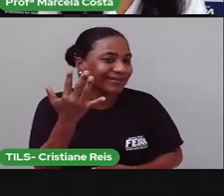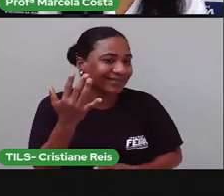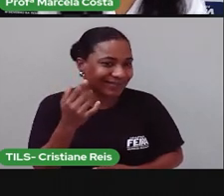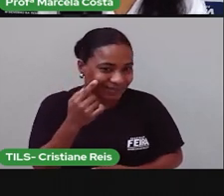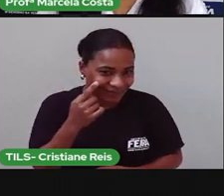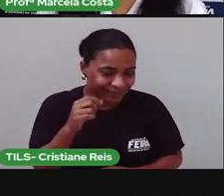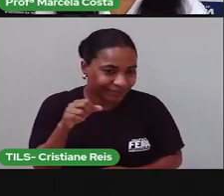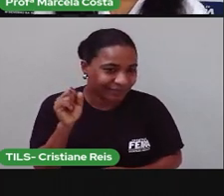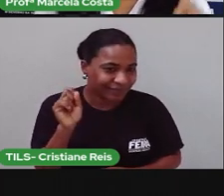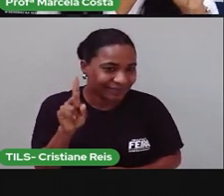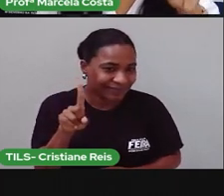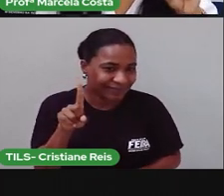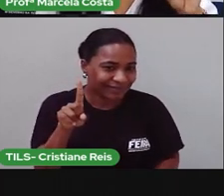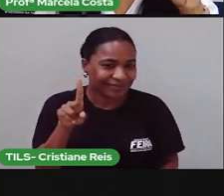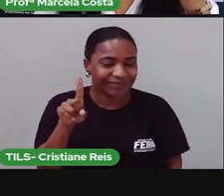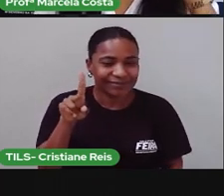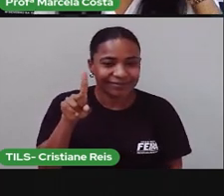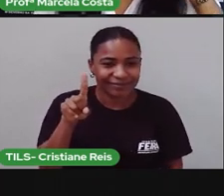Um.